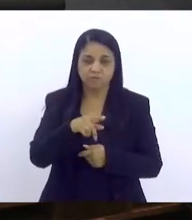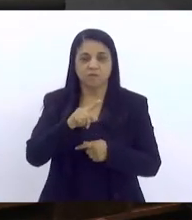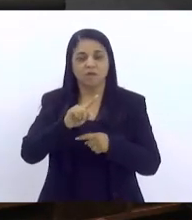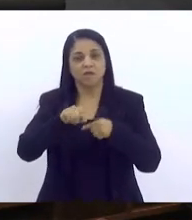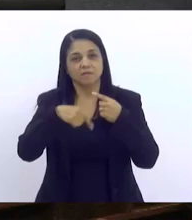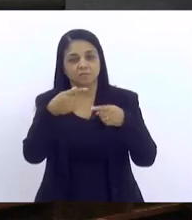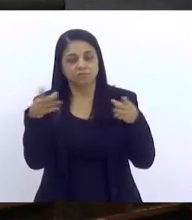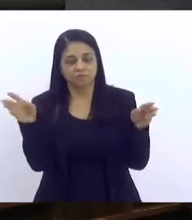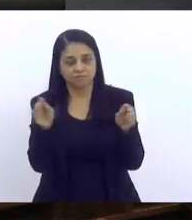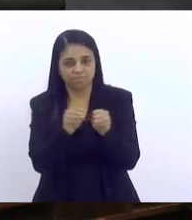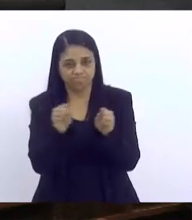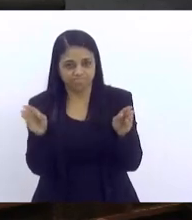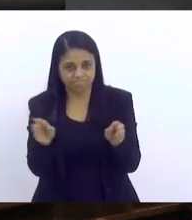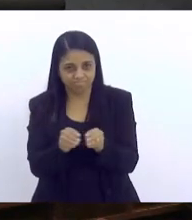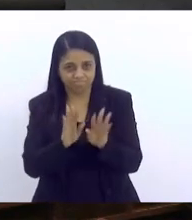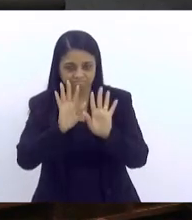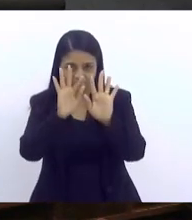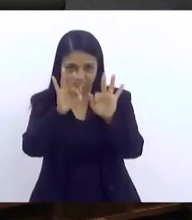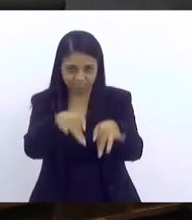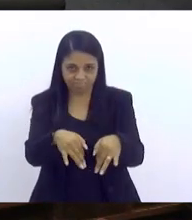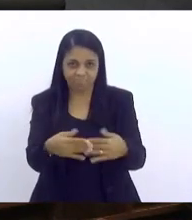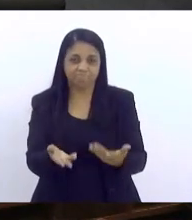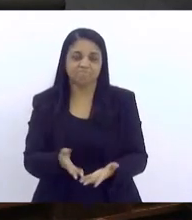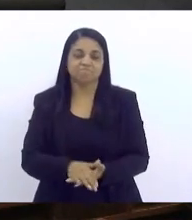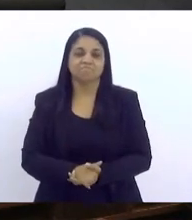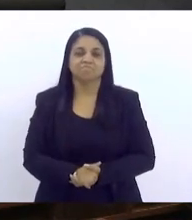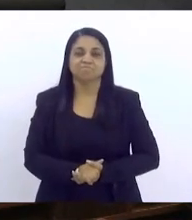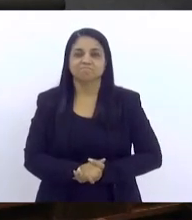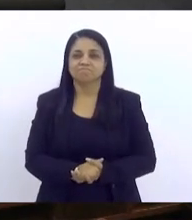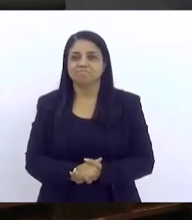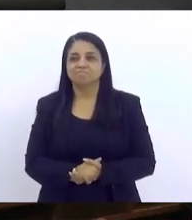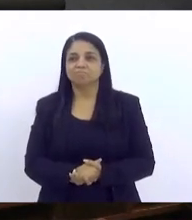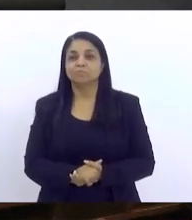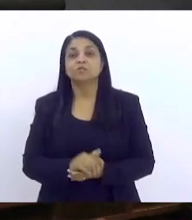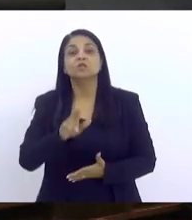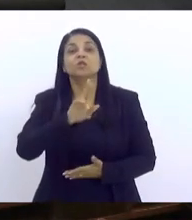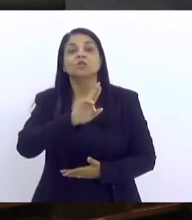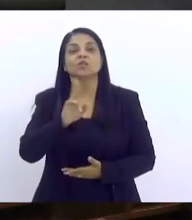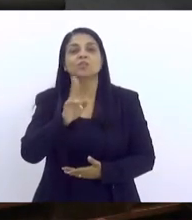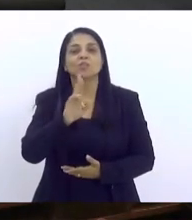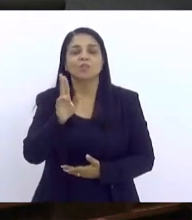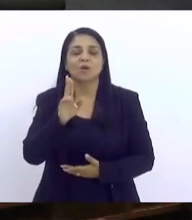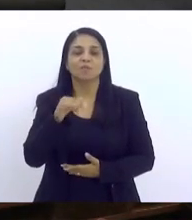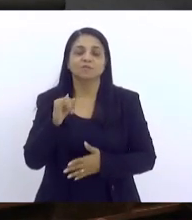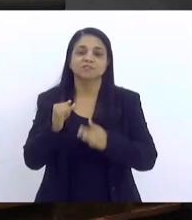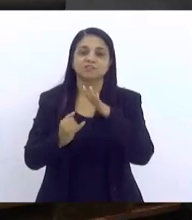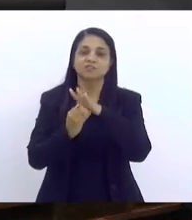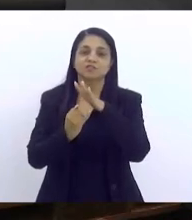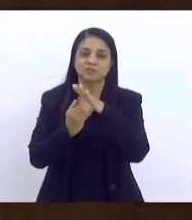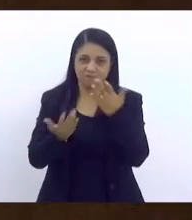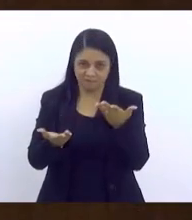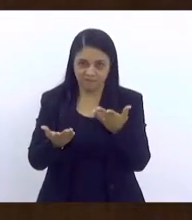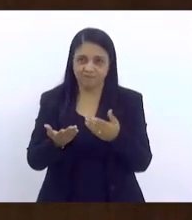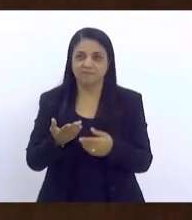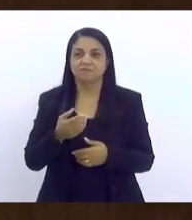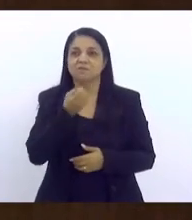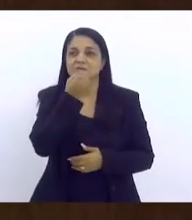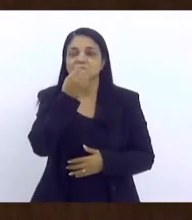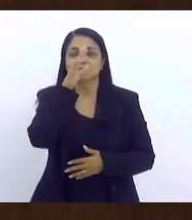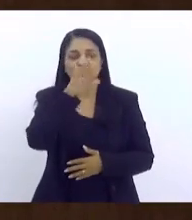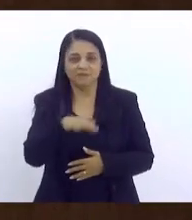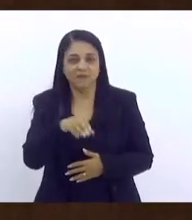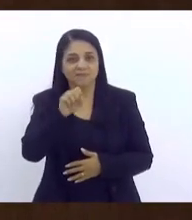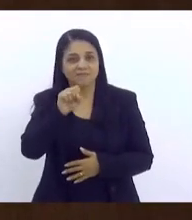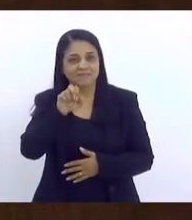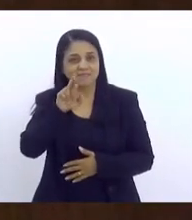as suas considerações finais. Pois não, por favor, nome e a instituição. Boa tarde, Sérgio.